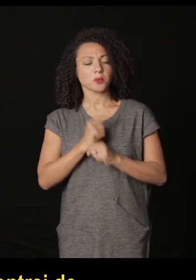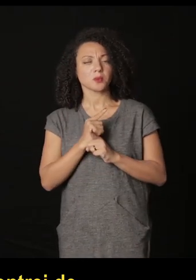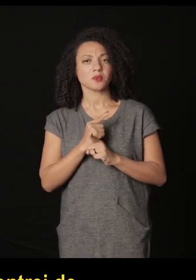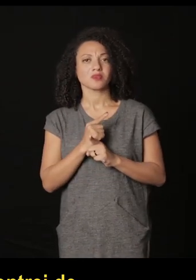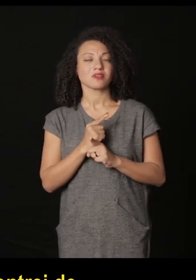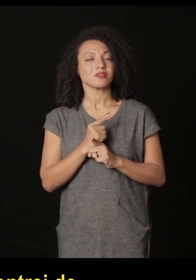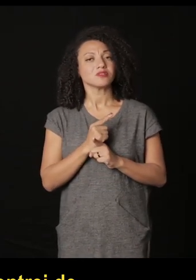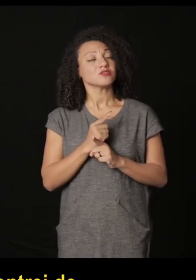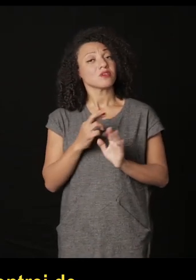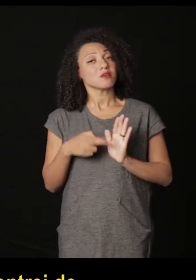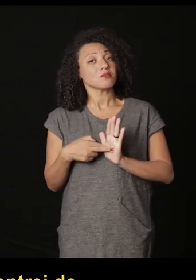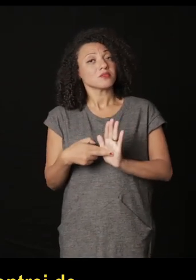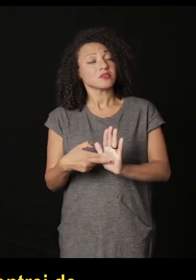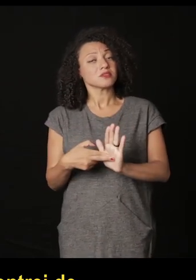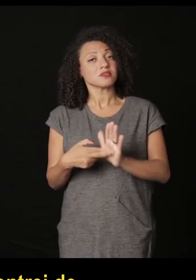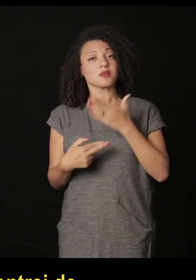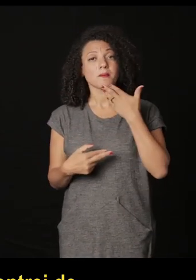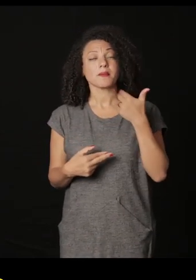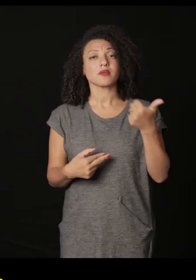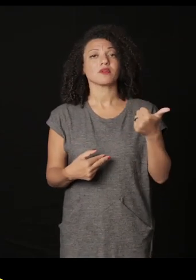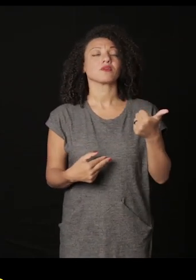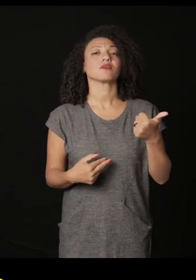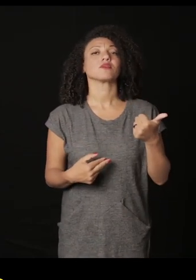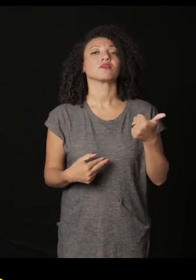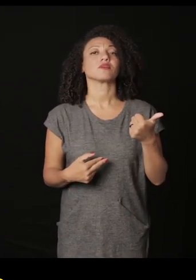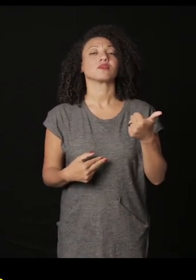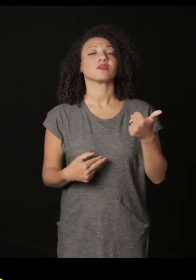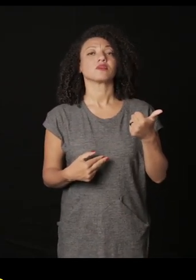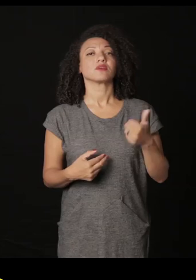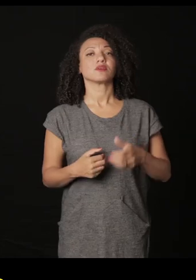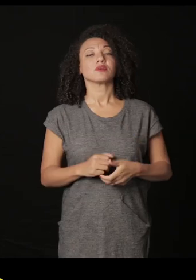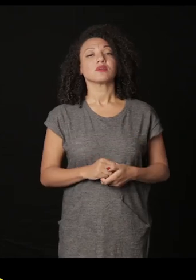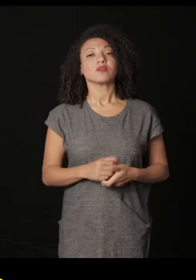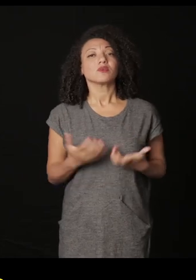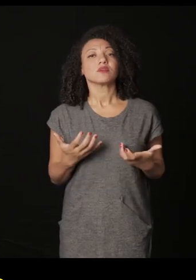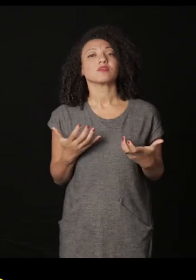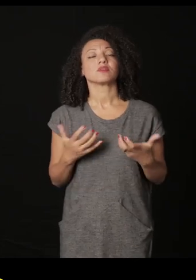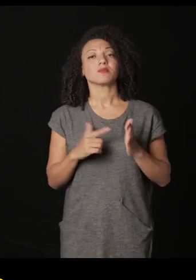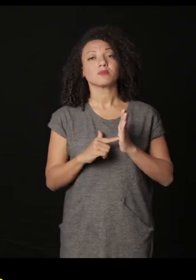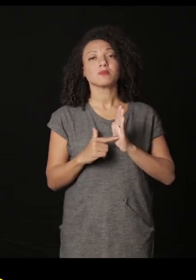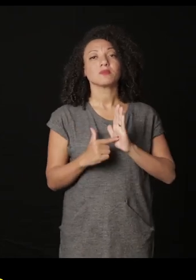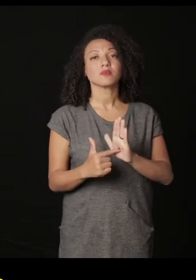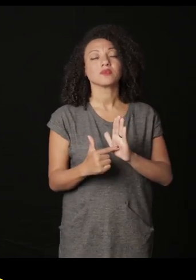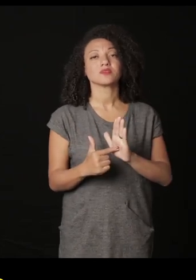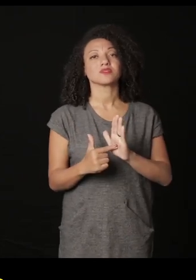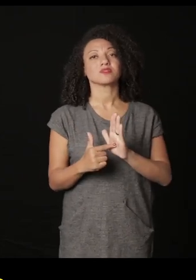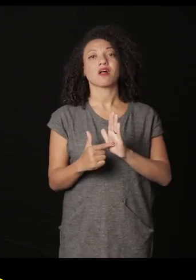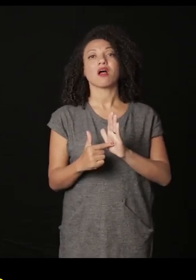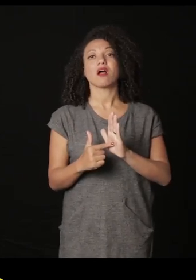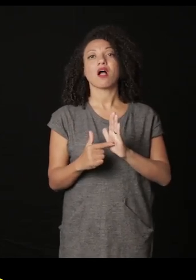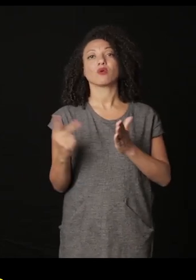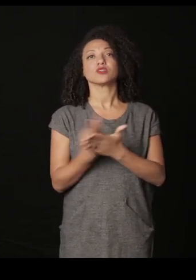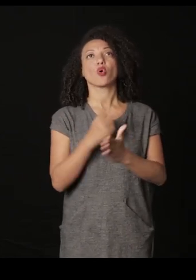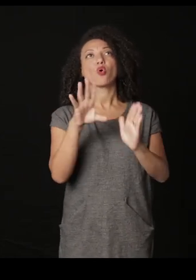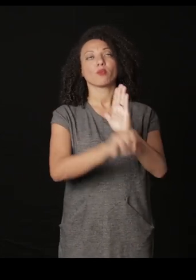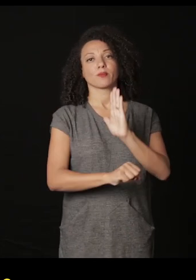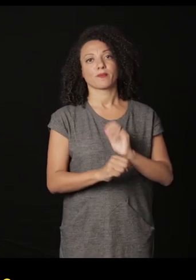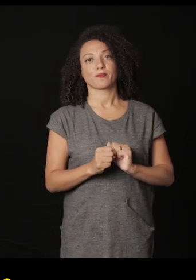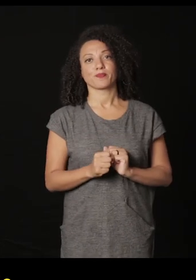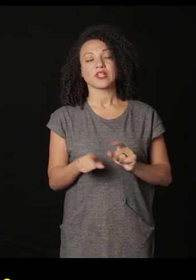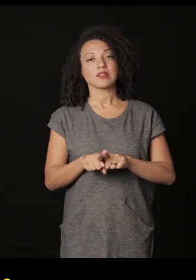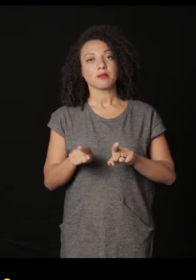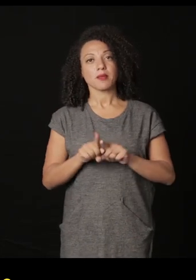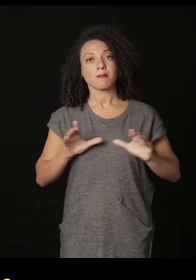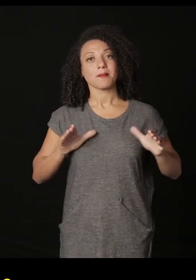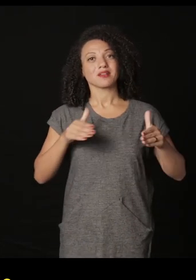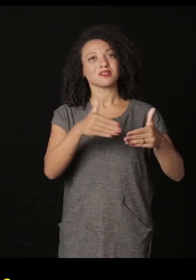encontrei de representar melhor a ideia de mostrar o roubo e